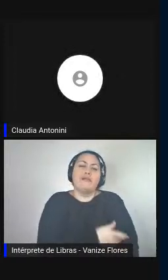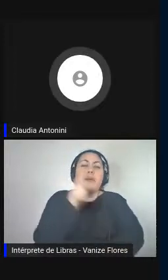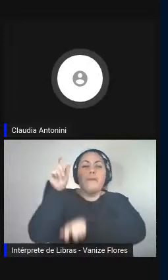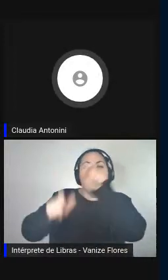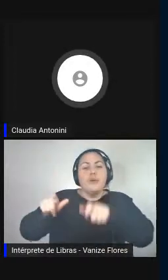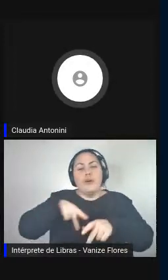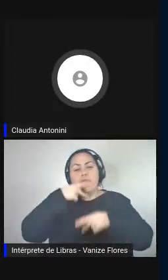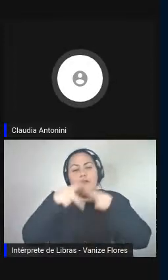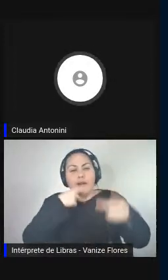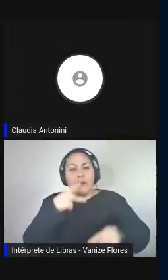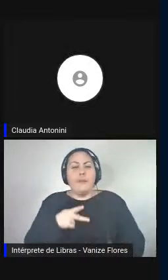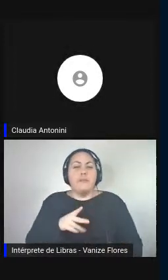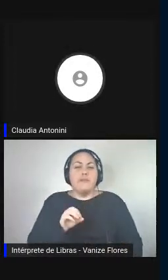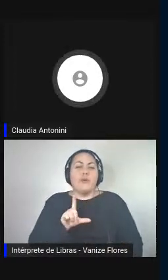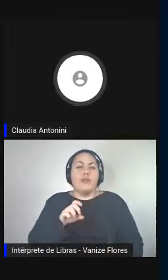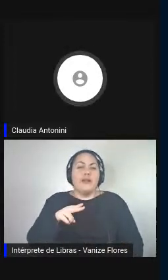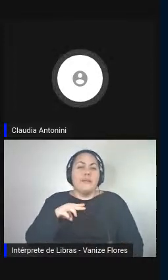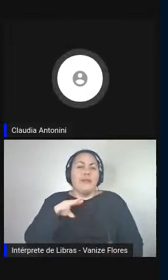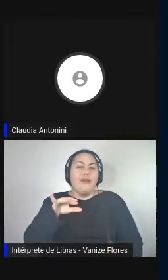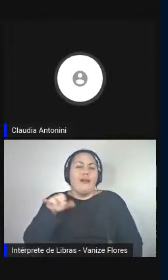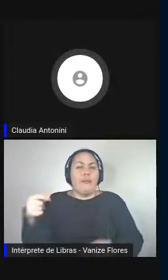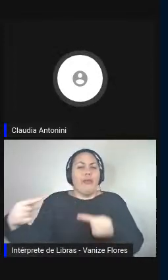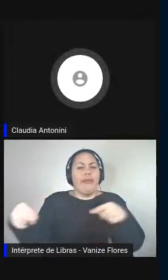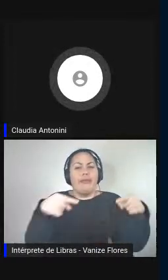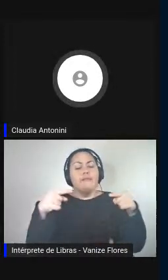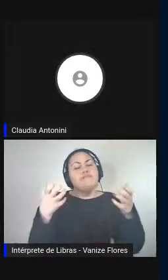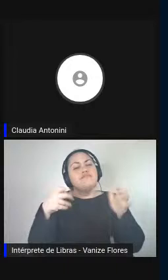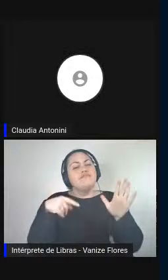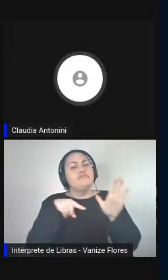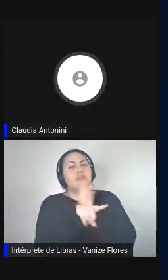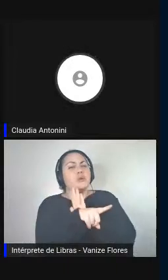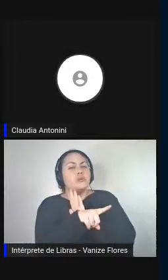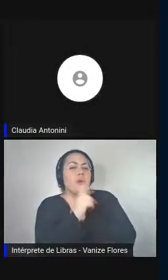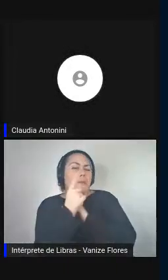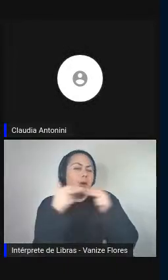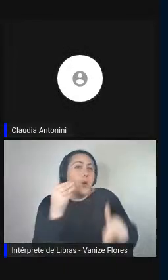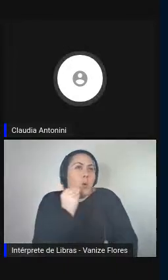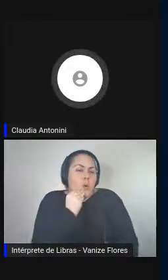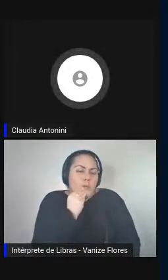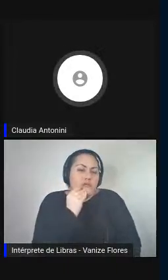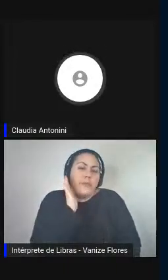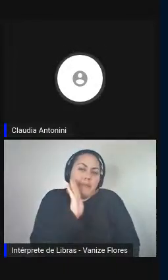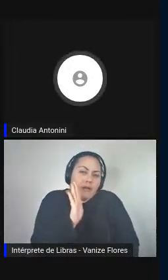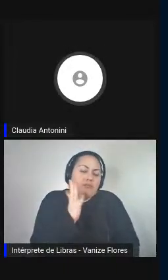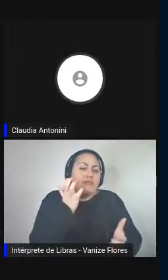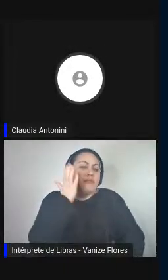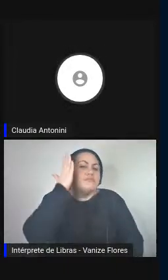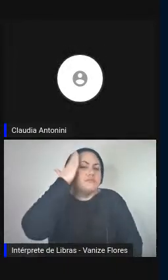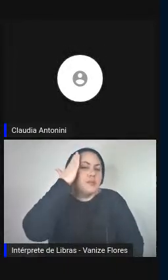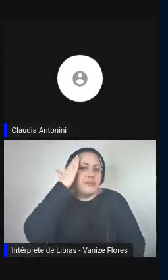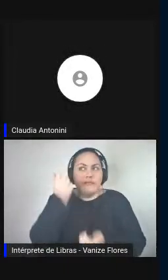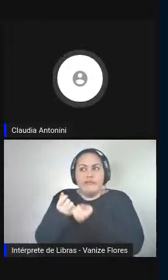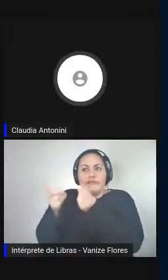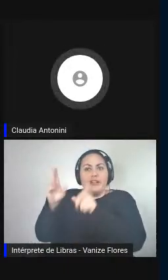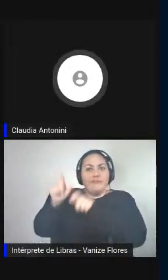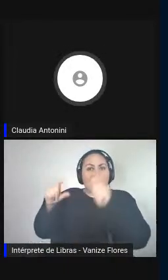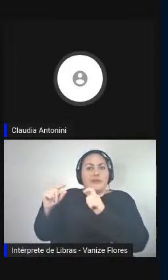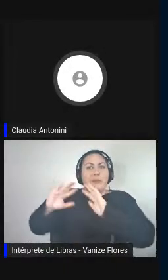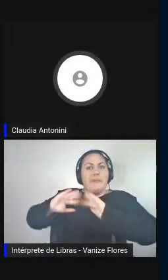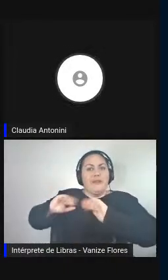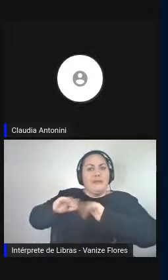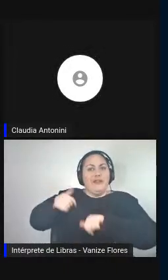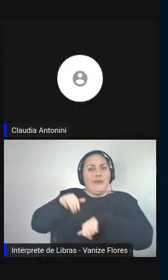e gostaria de perguntar algo óbvio que é que muitos me pedem nos